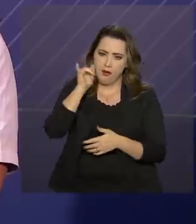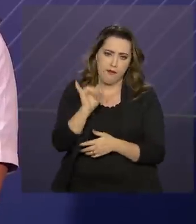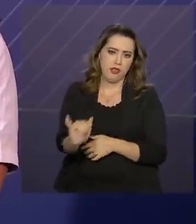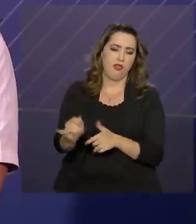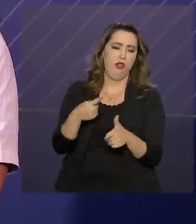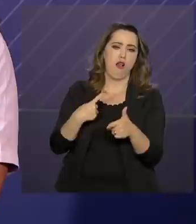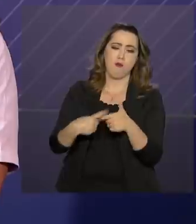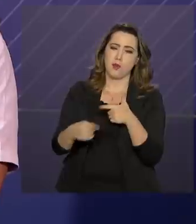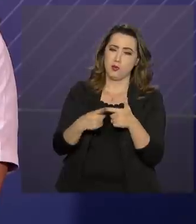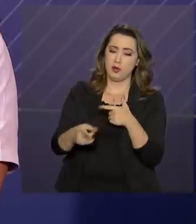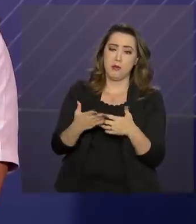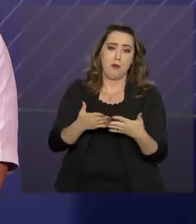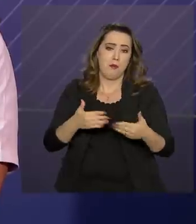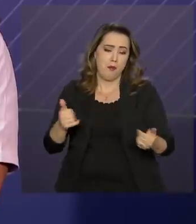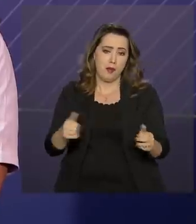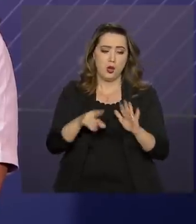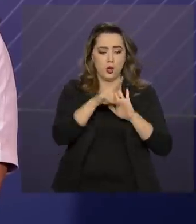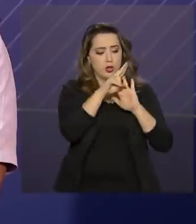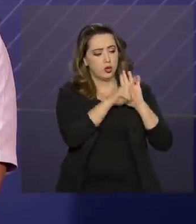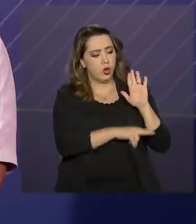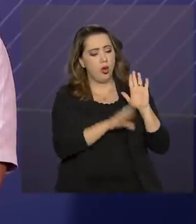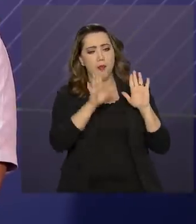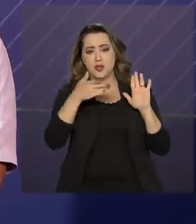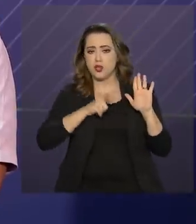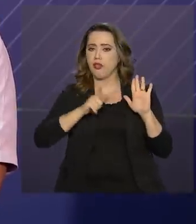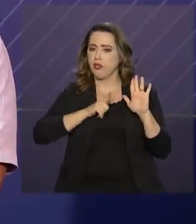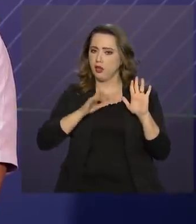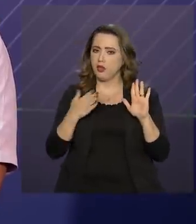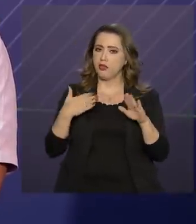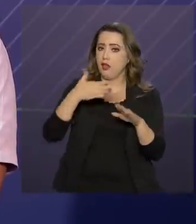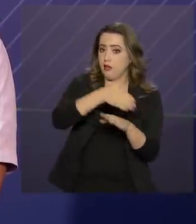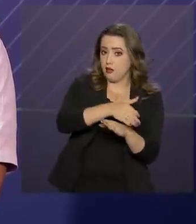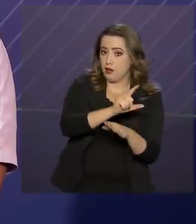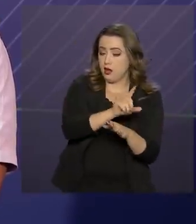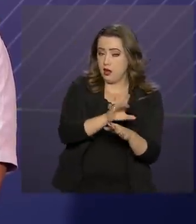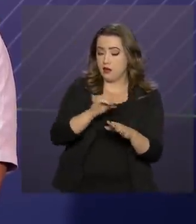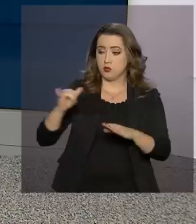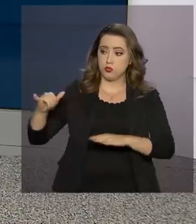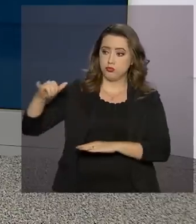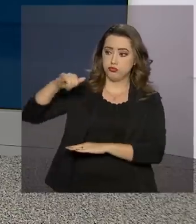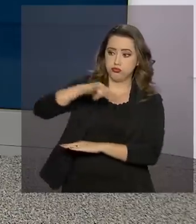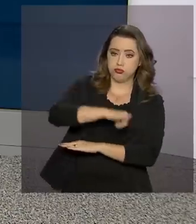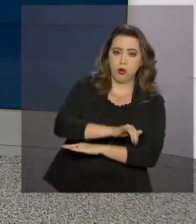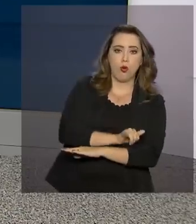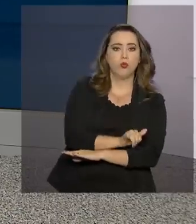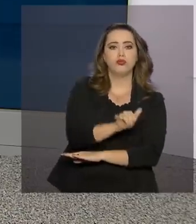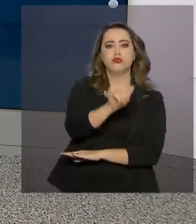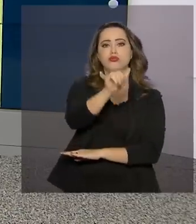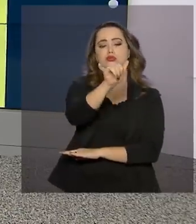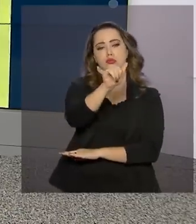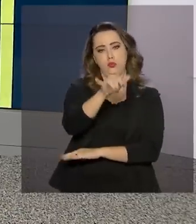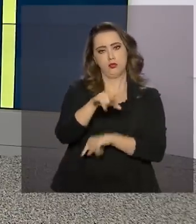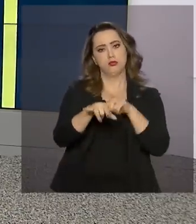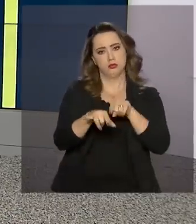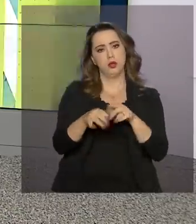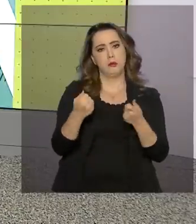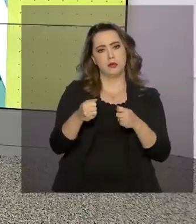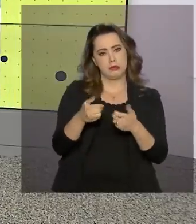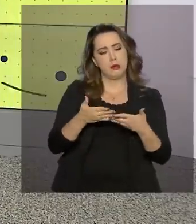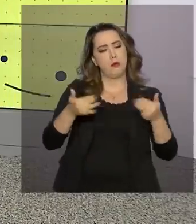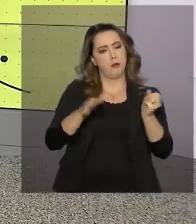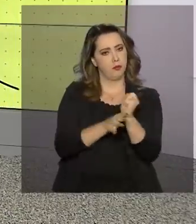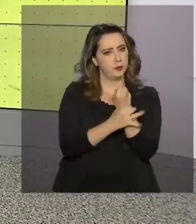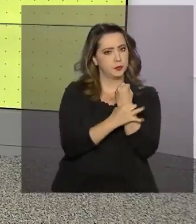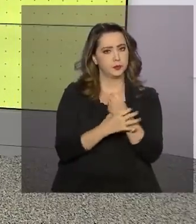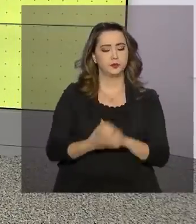incrementem procedimentos de segurança já existentes no embarque e desembarque de aeronaves. Em nota oficial, a FAB